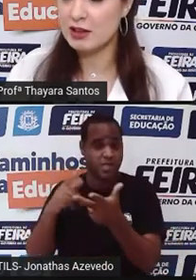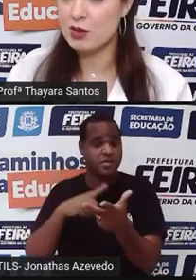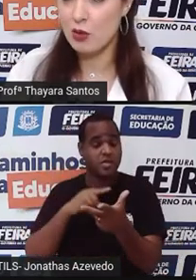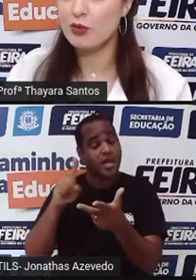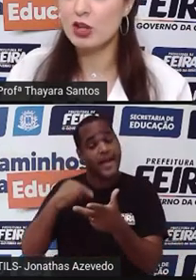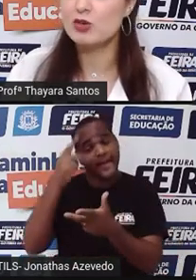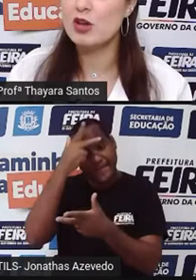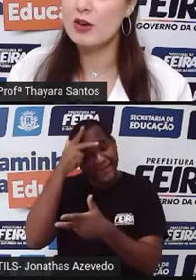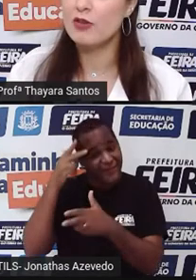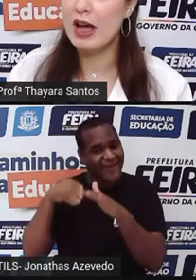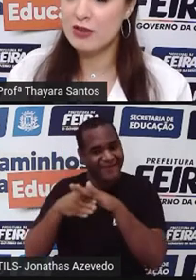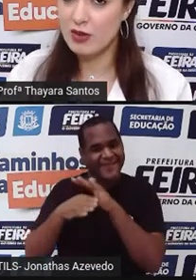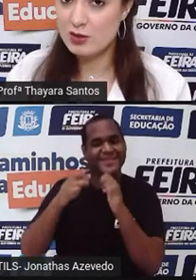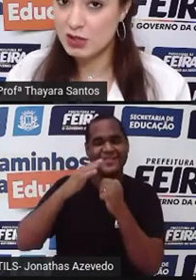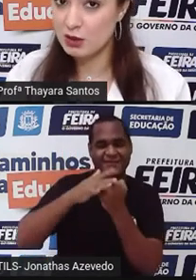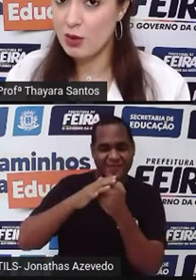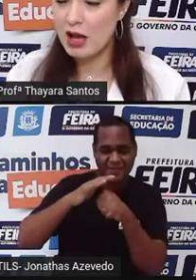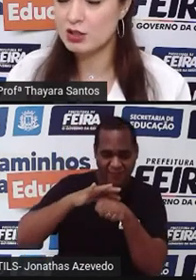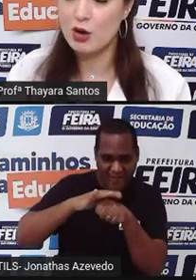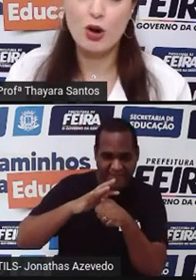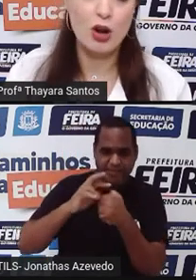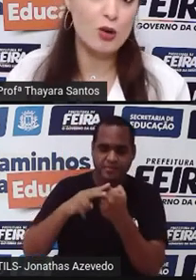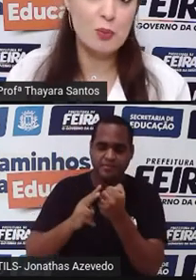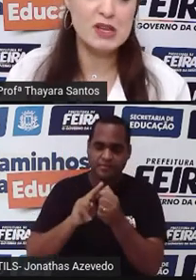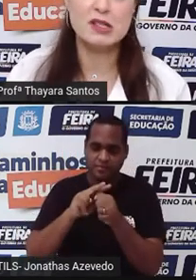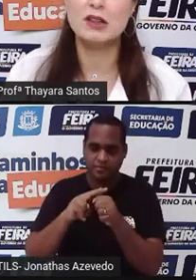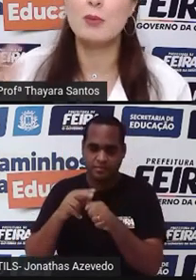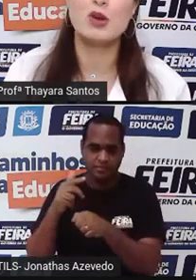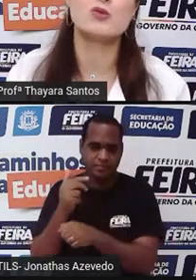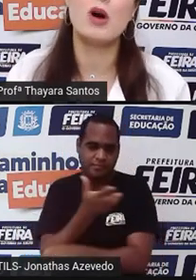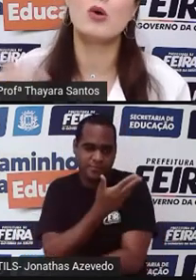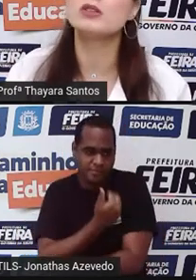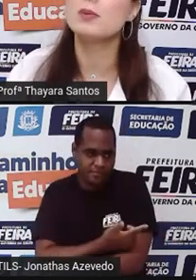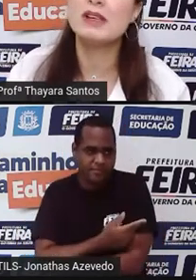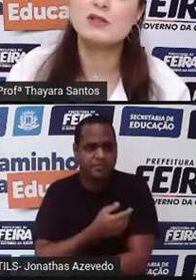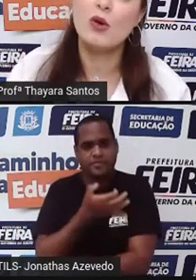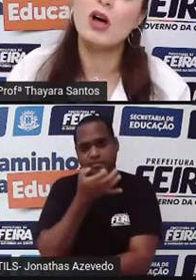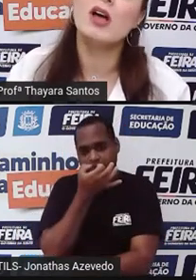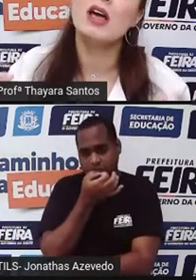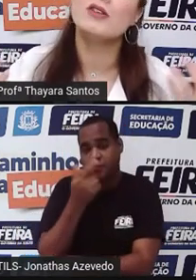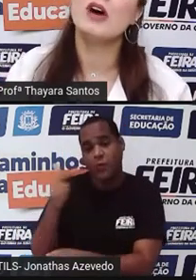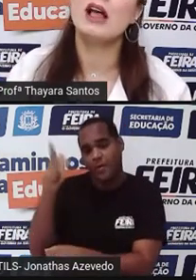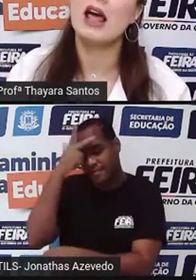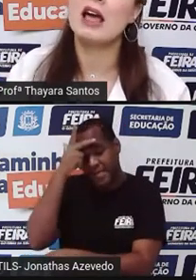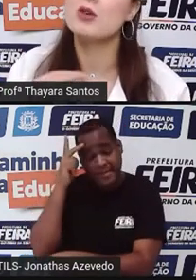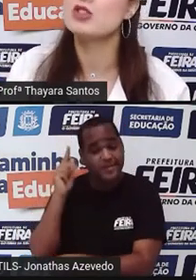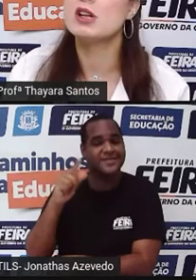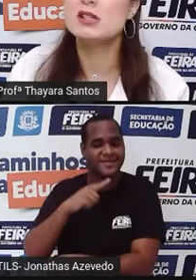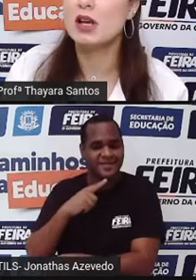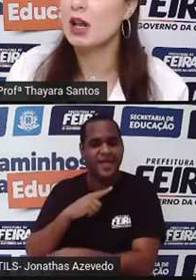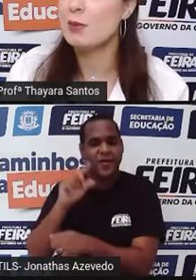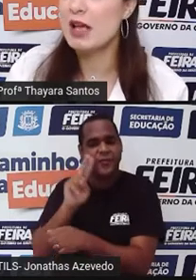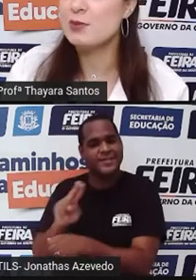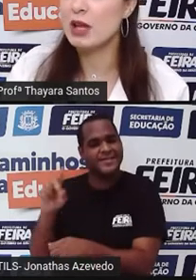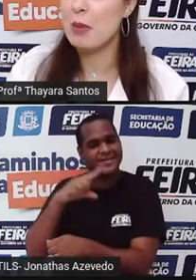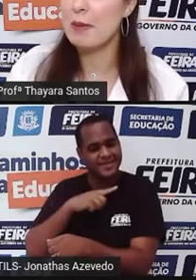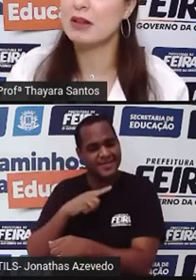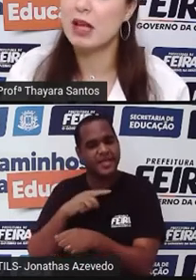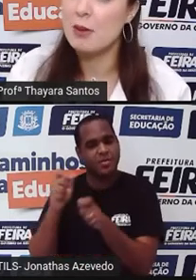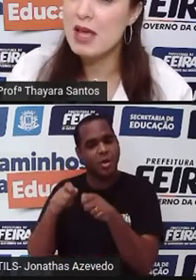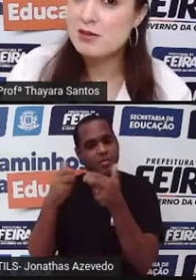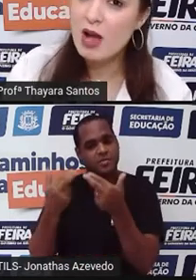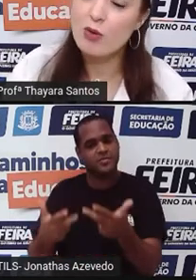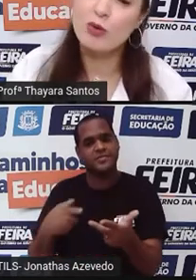infectada com o vírus vai, faz uma tatuagem, ou coloca um piercing, depois uma outra pessoa vai lá e utiliza aquele mesmo